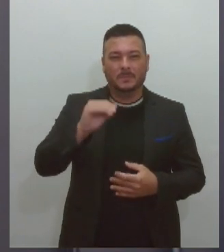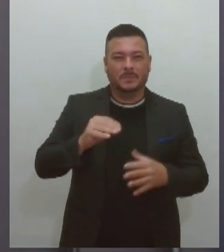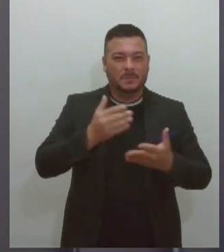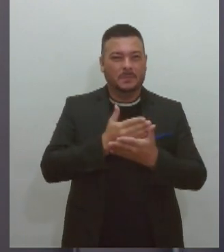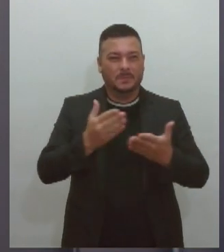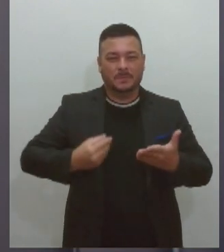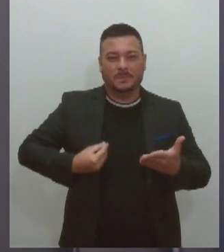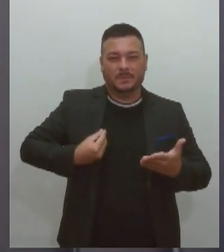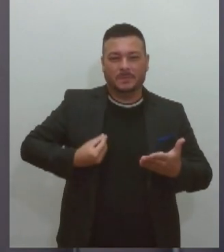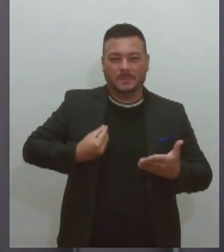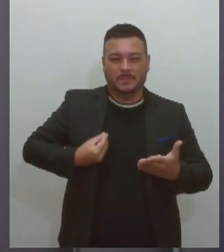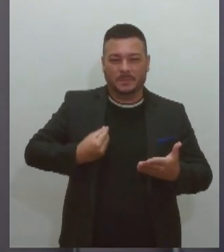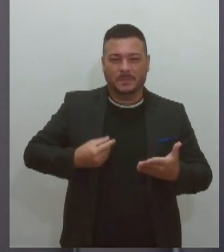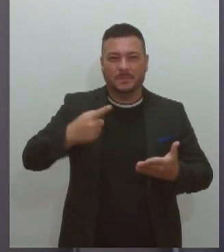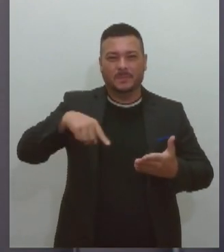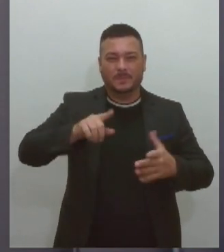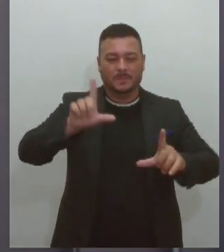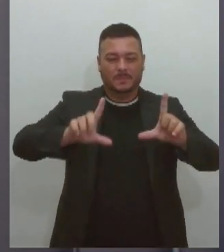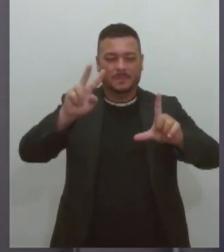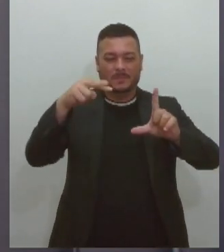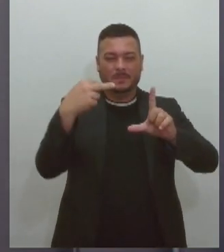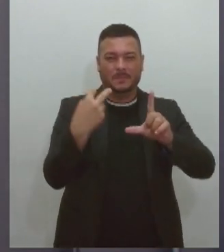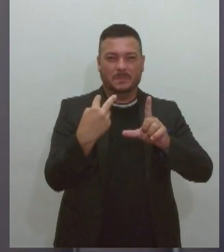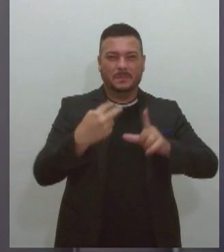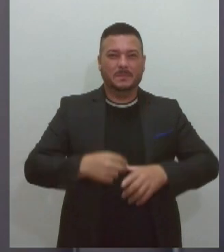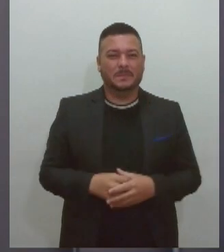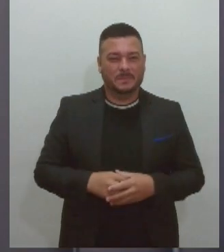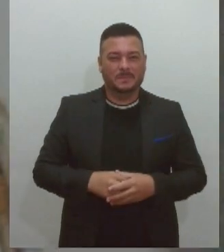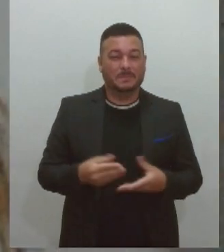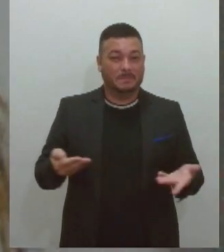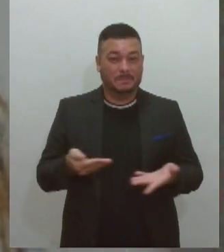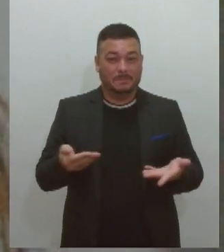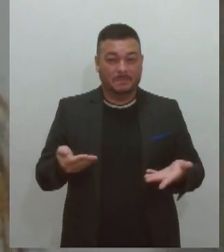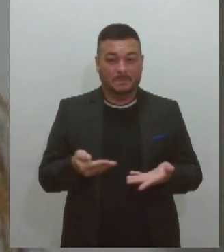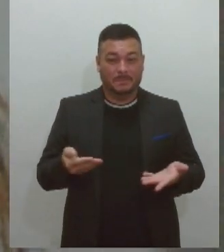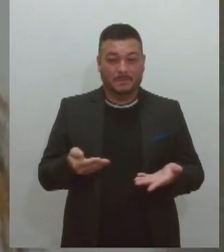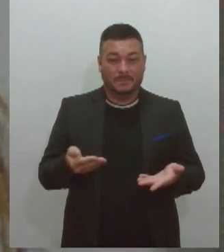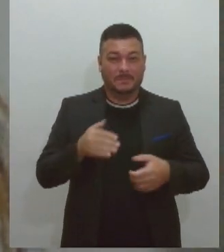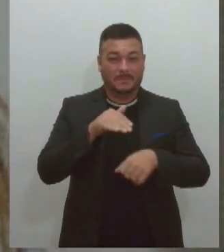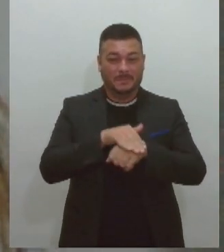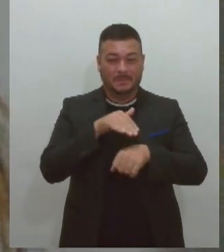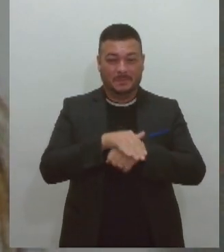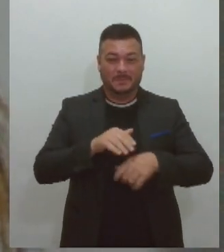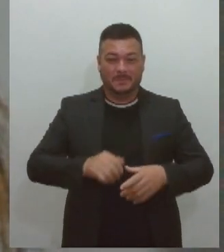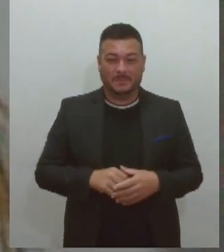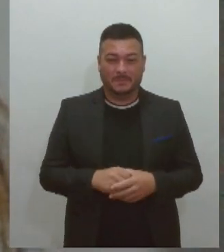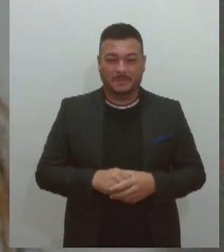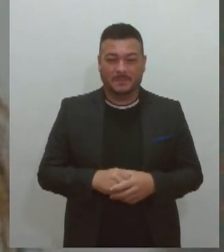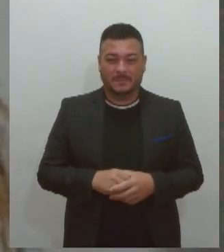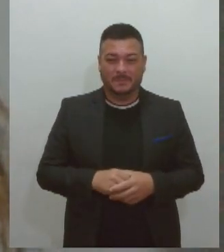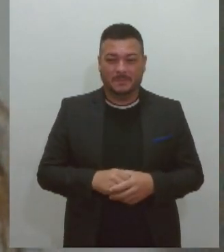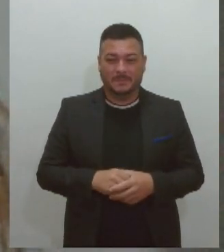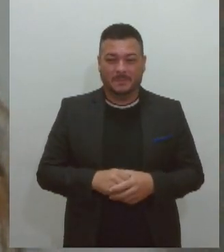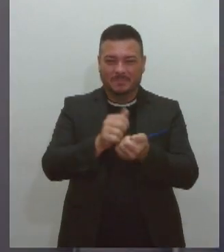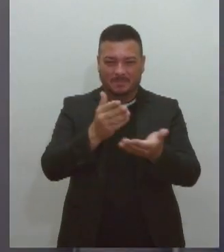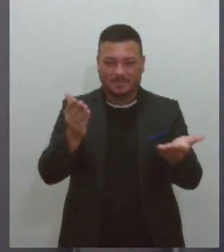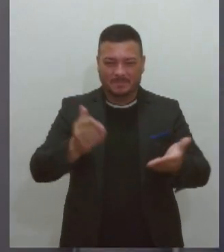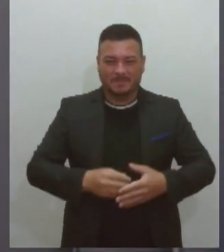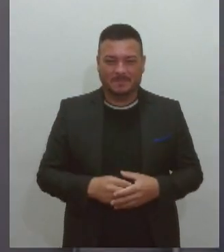que estão nos acompanhando nessa manhã aí, nessa noite, né? Fico muito feliz de estar aqui com vocês.